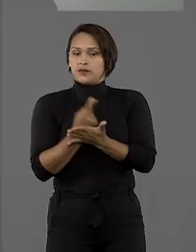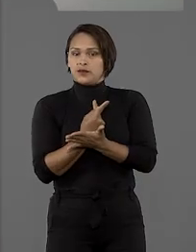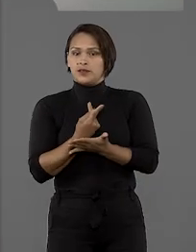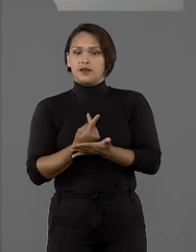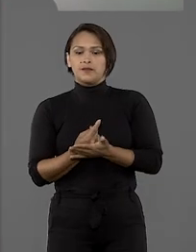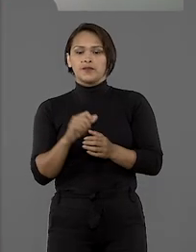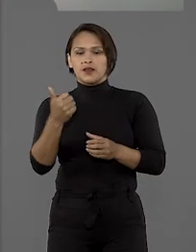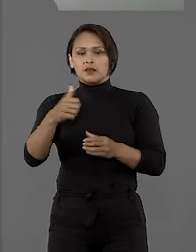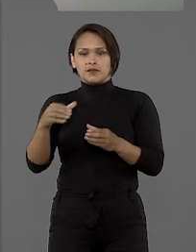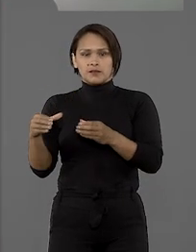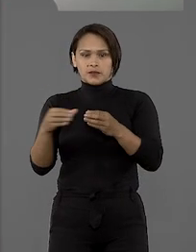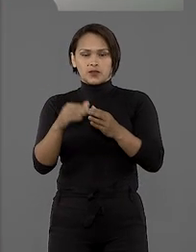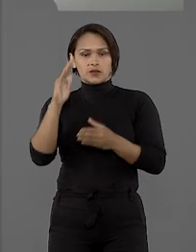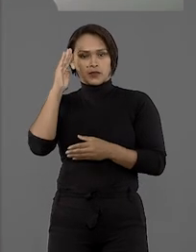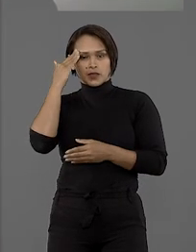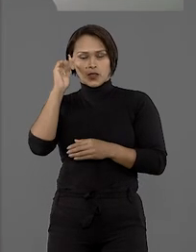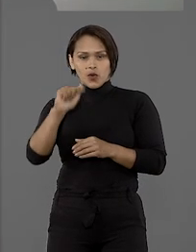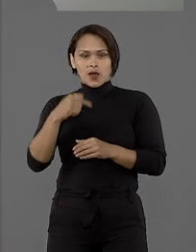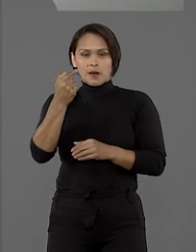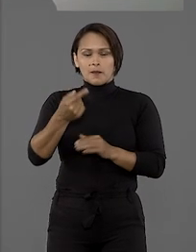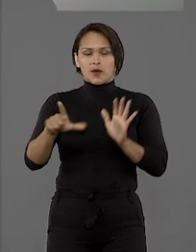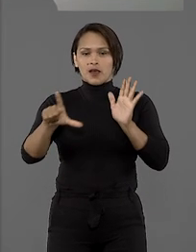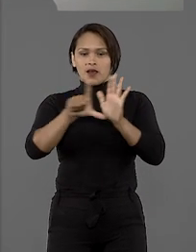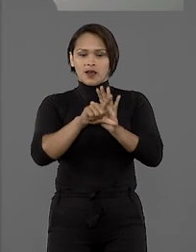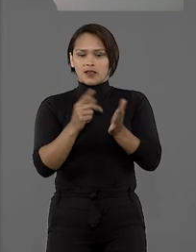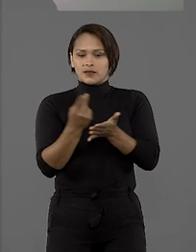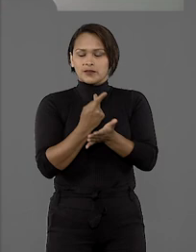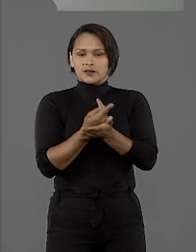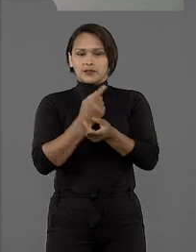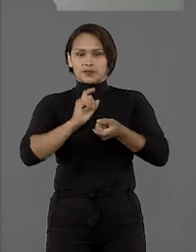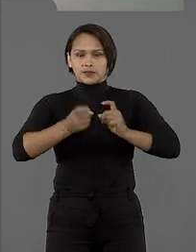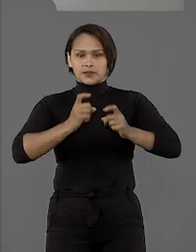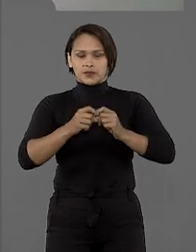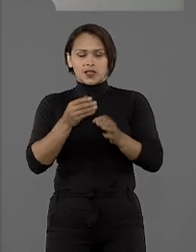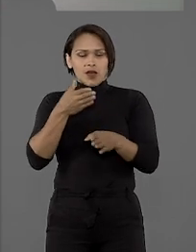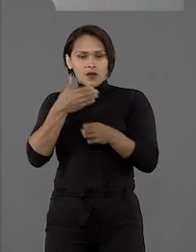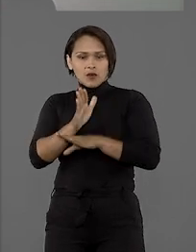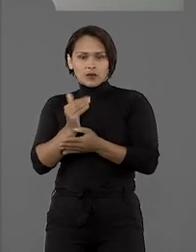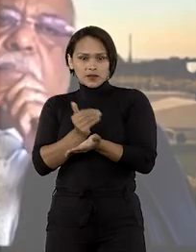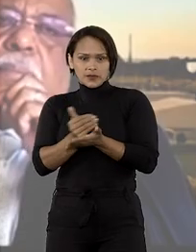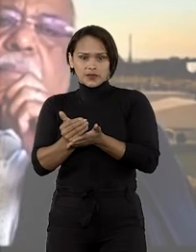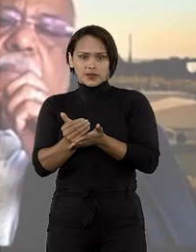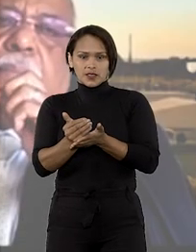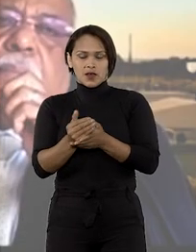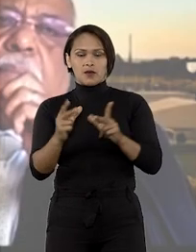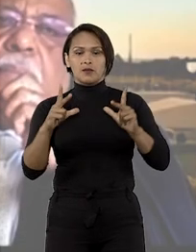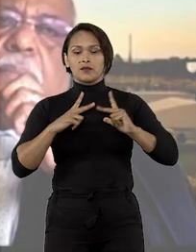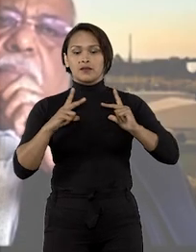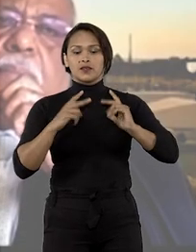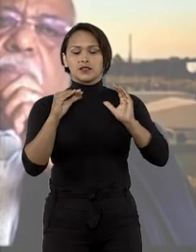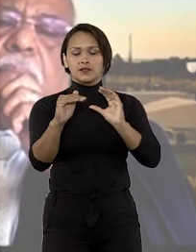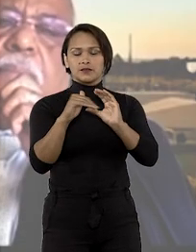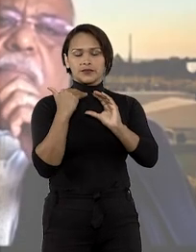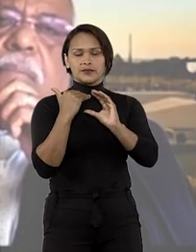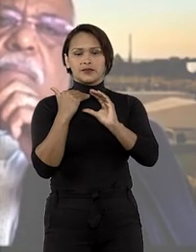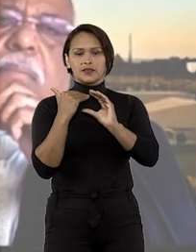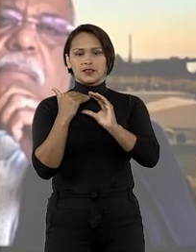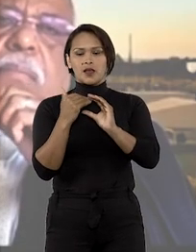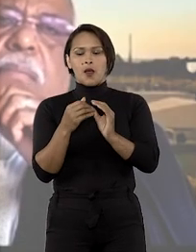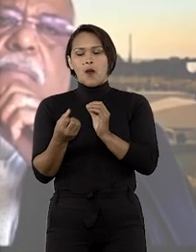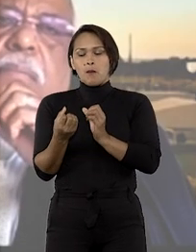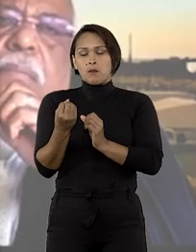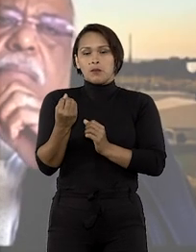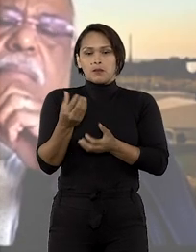A primeira turma entendeu que após a lei de improbidade administrativa entrar em vigor, o particular que recebe subvenção,